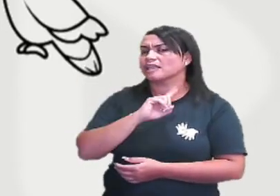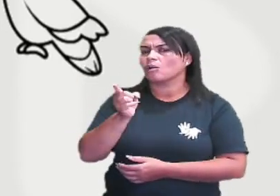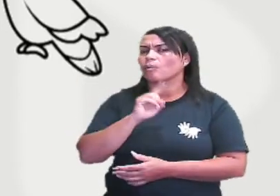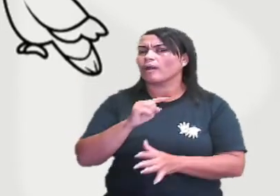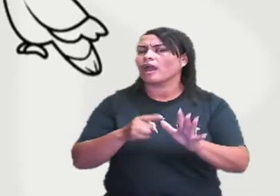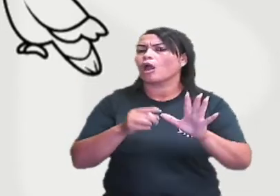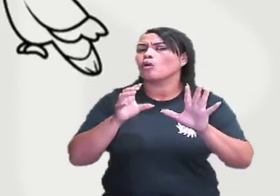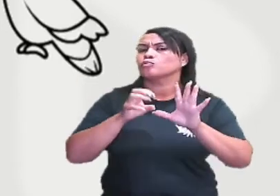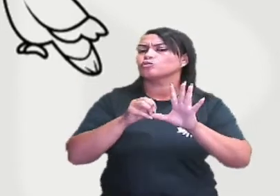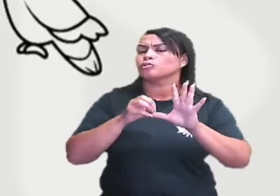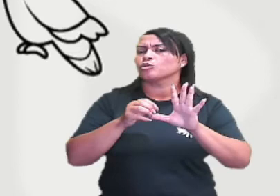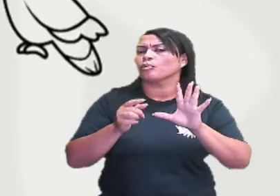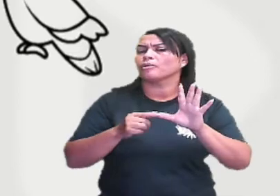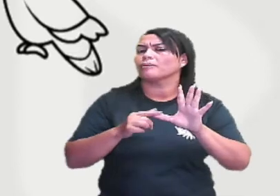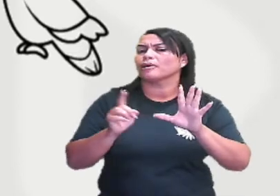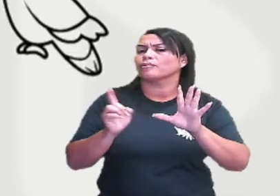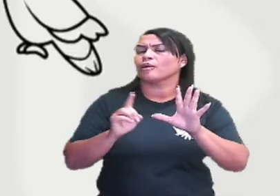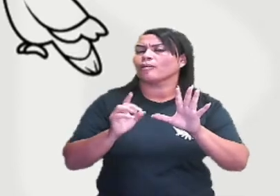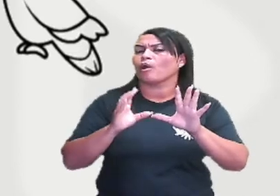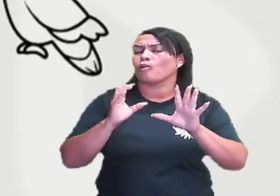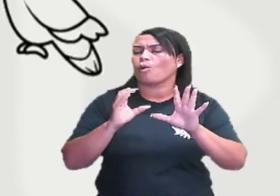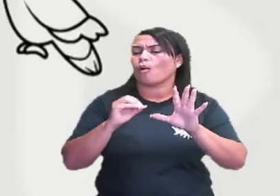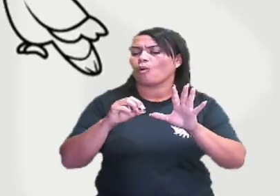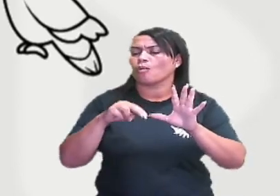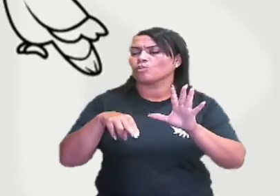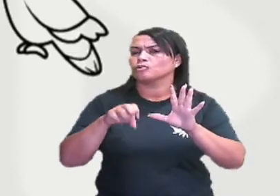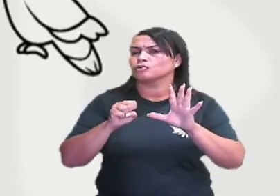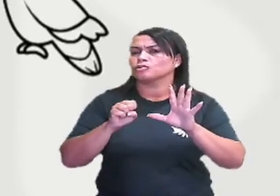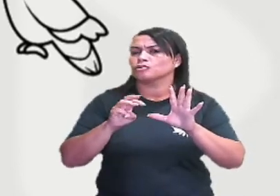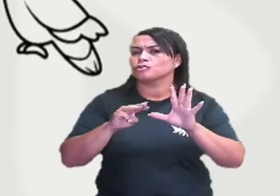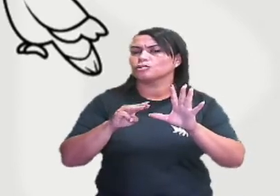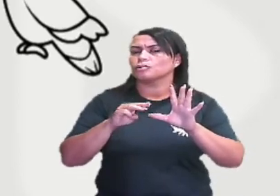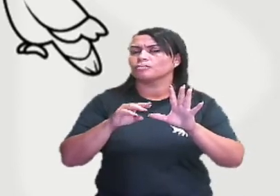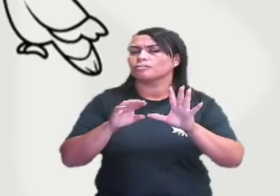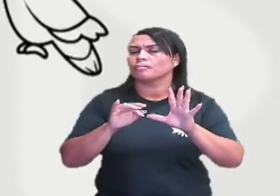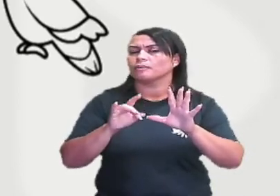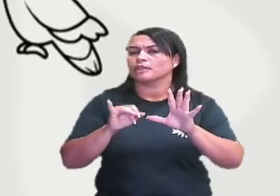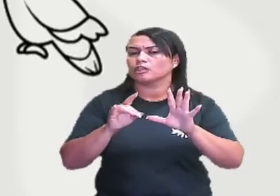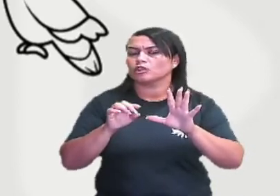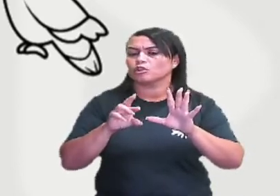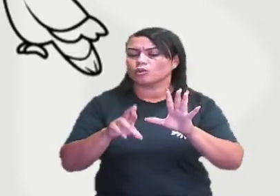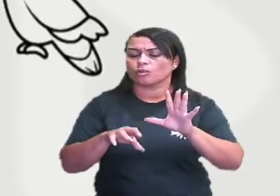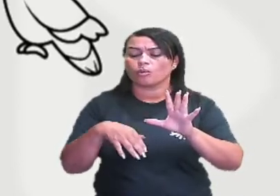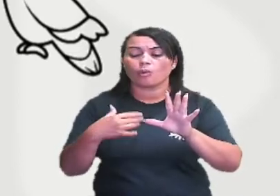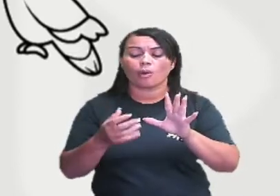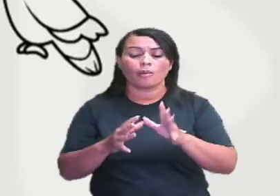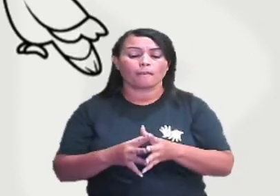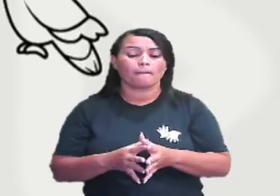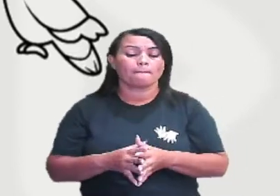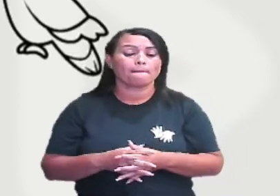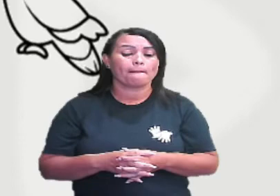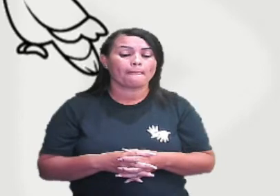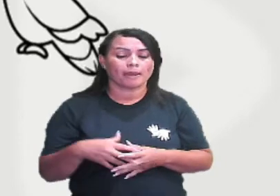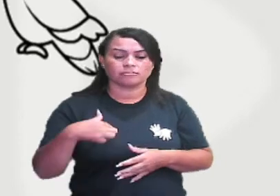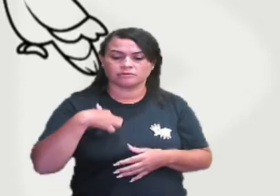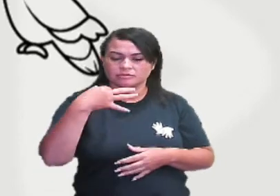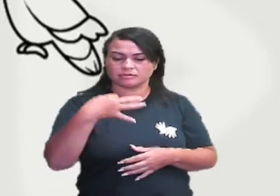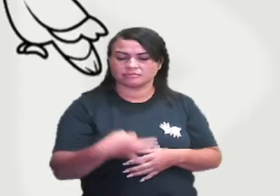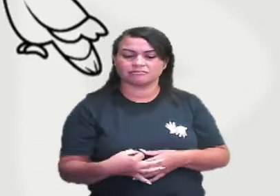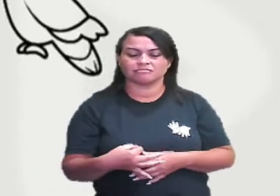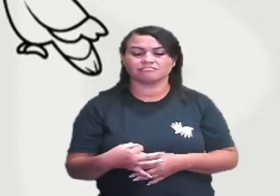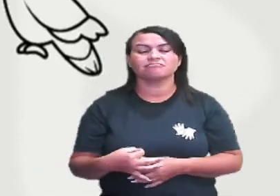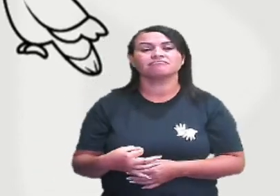é consumidor? Eu tenho certeza que vocês iriam assinalar